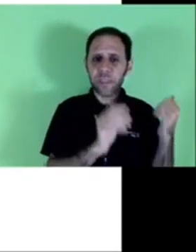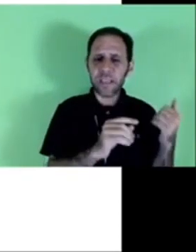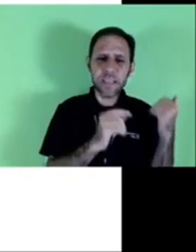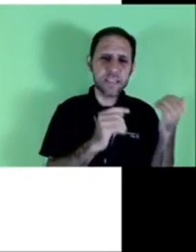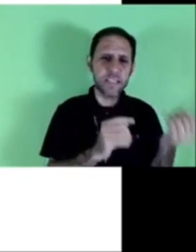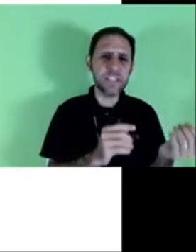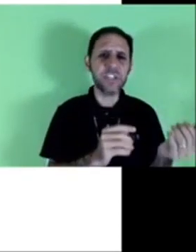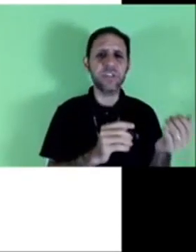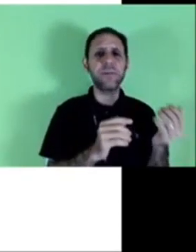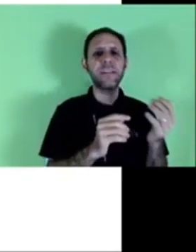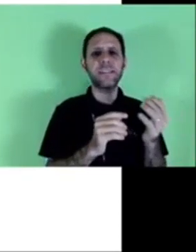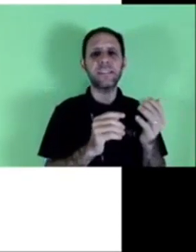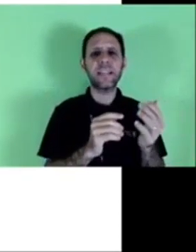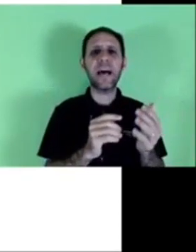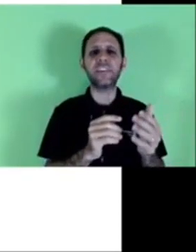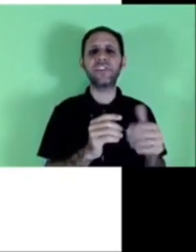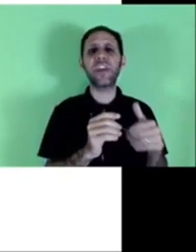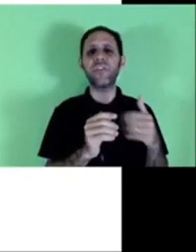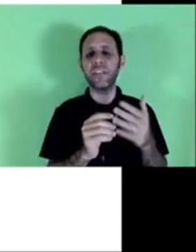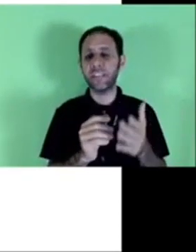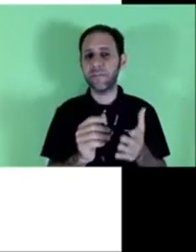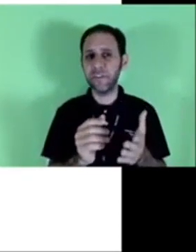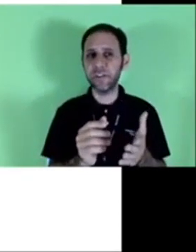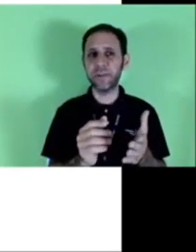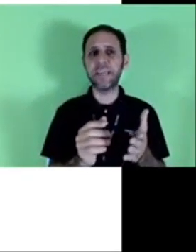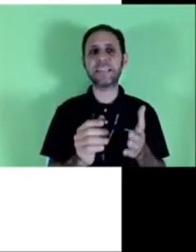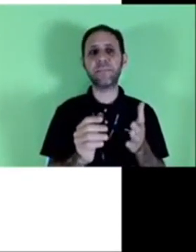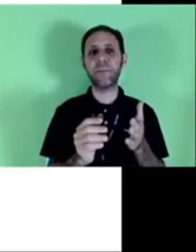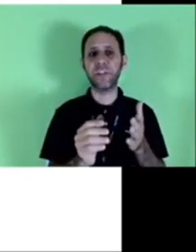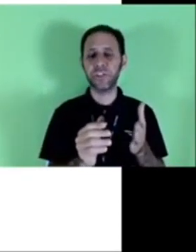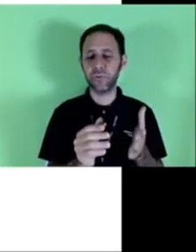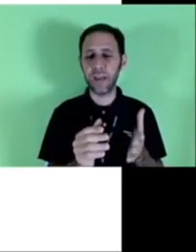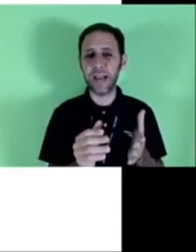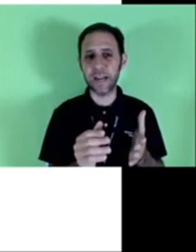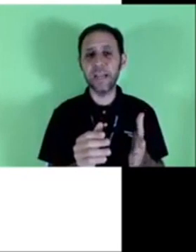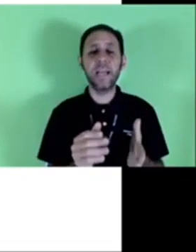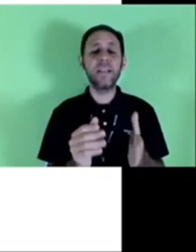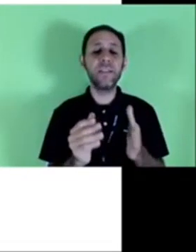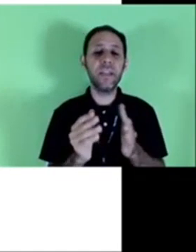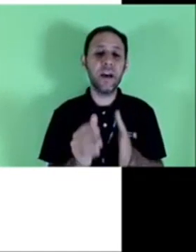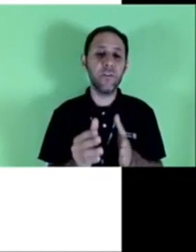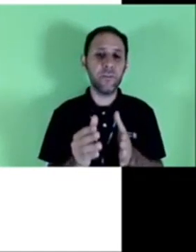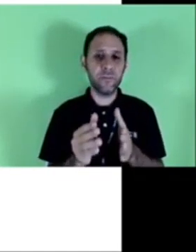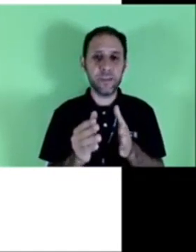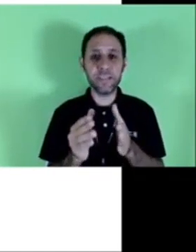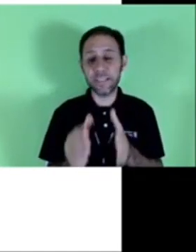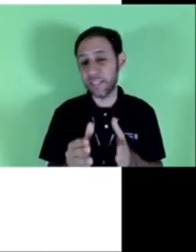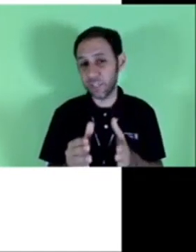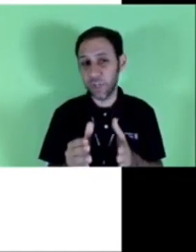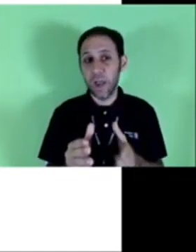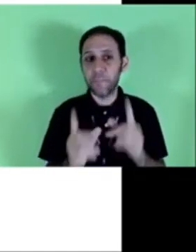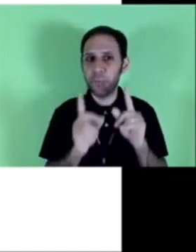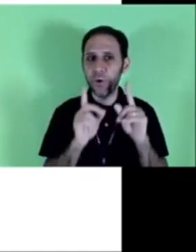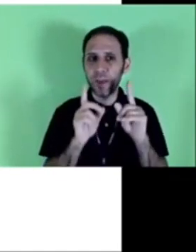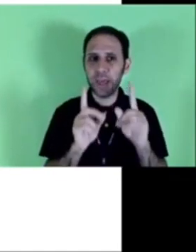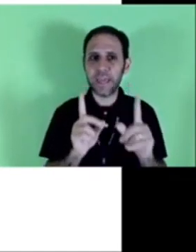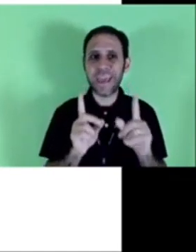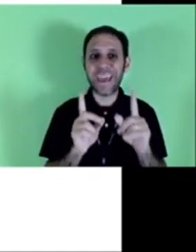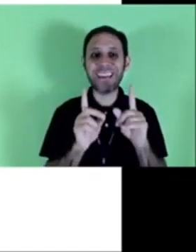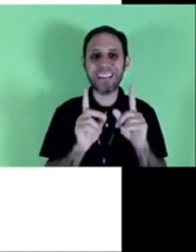existe uma necessidade de reconhecer firma nessa particular? Não existe.